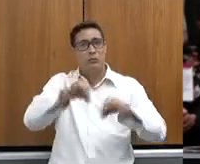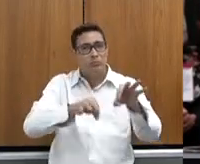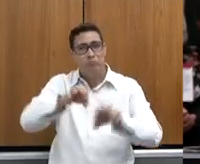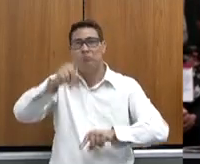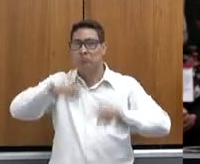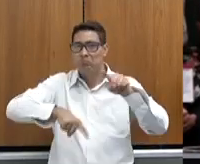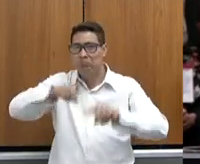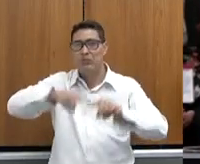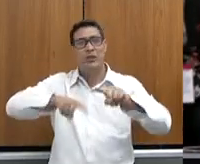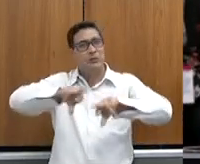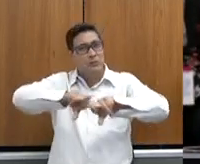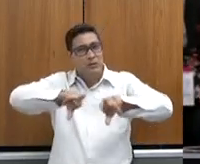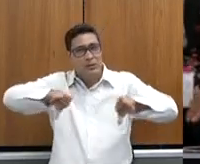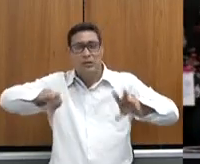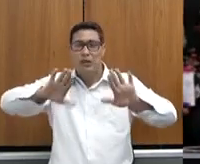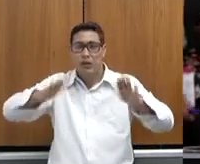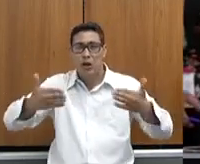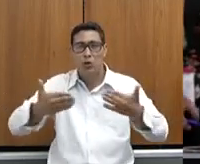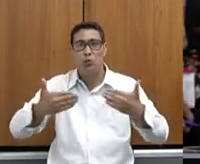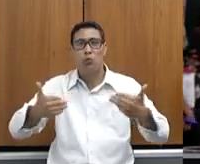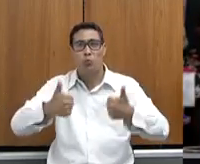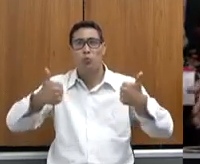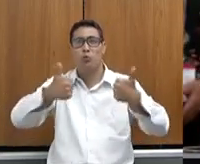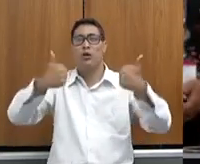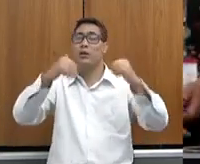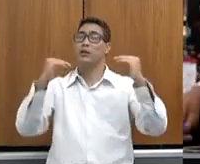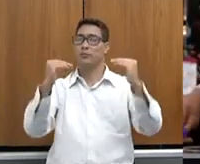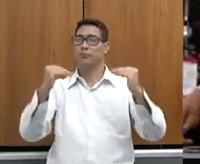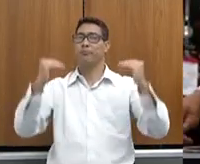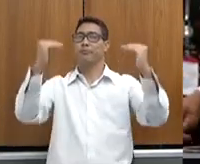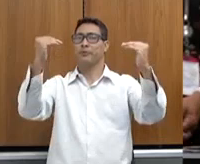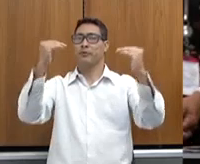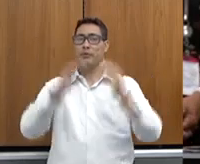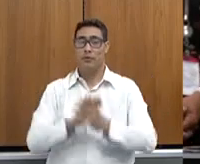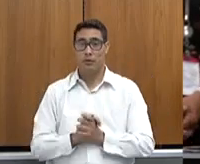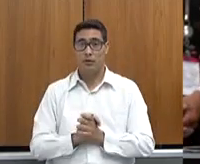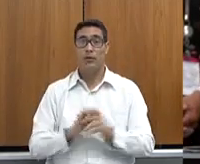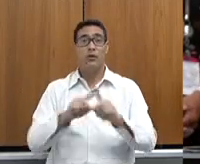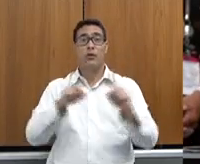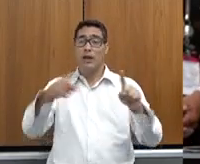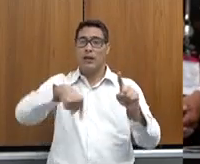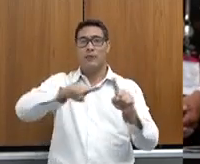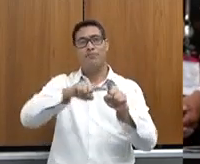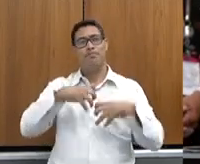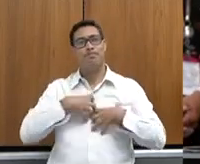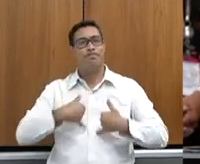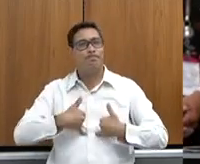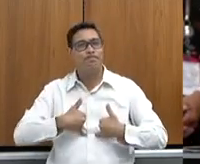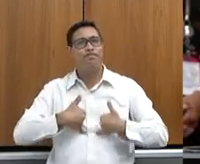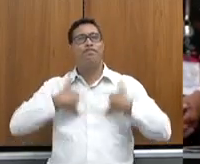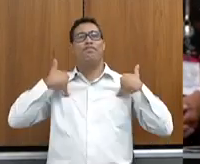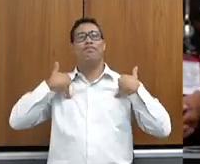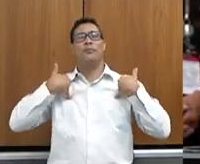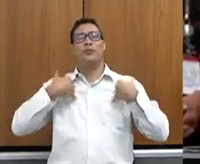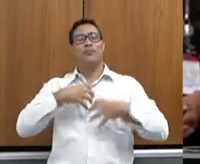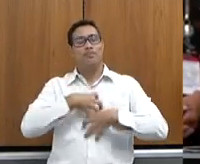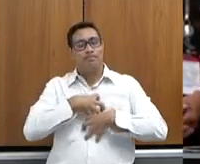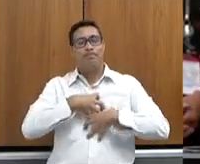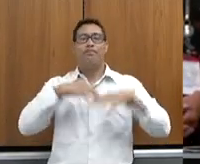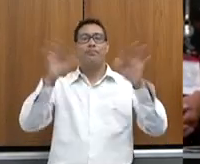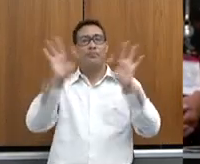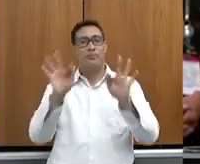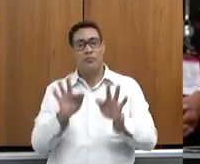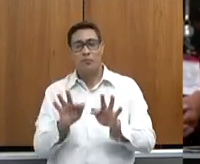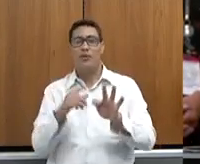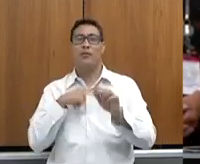fabricação e tem uma qualidade superior. Então, isso aí, para a gente, é motivo de muito orgulho, um trabalho que a gente faz pela